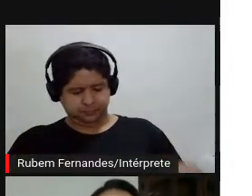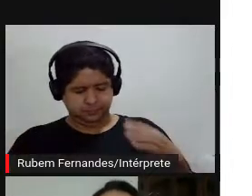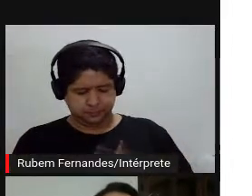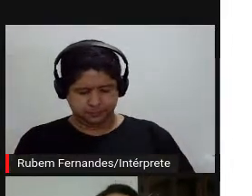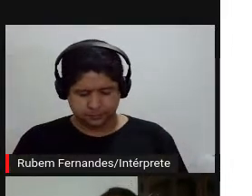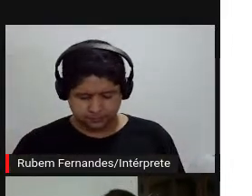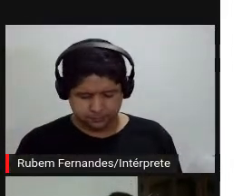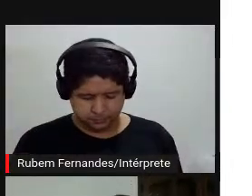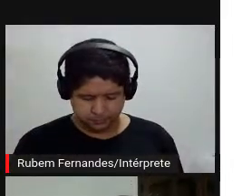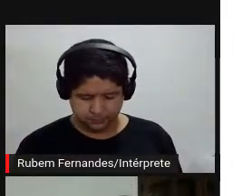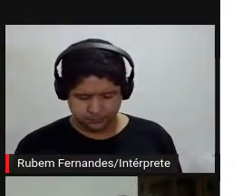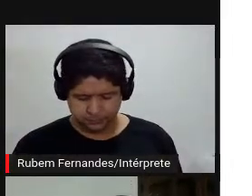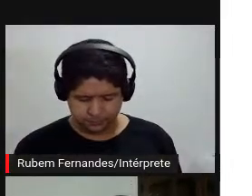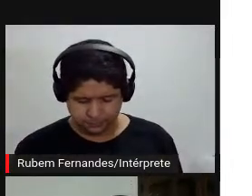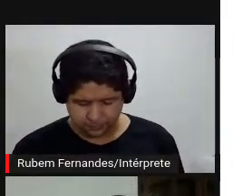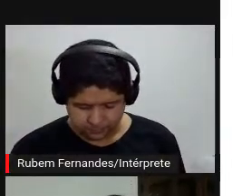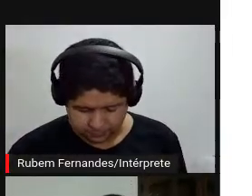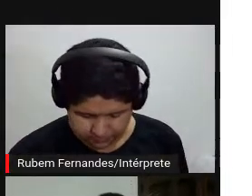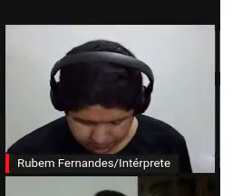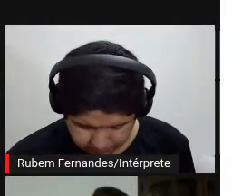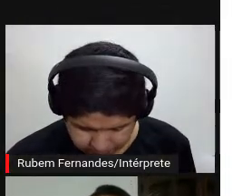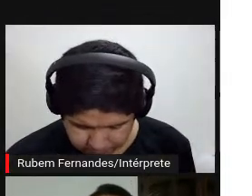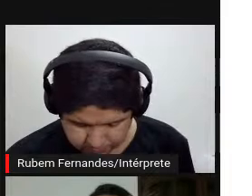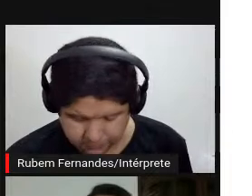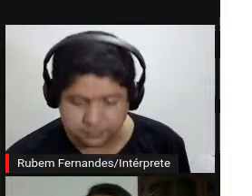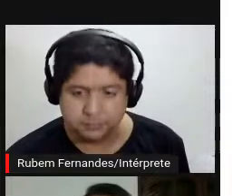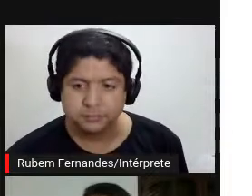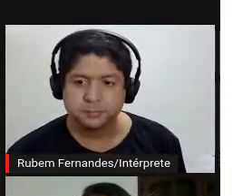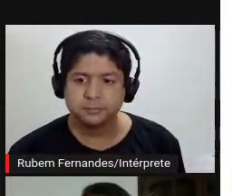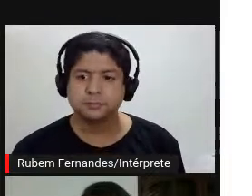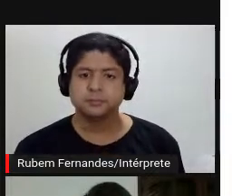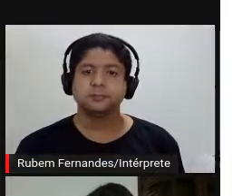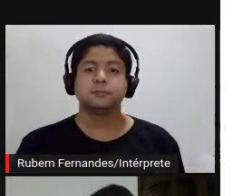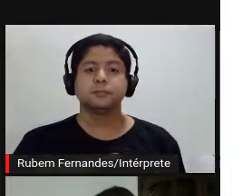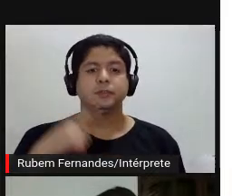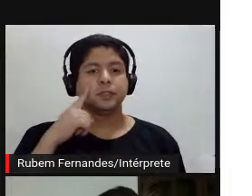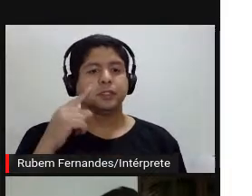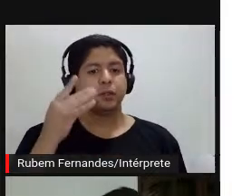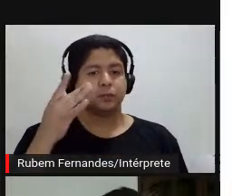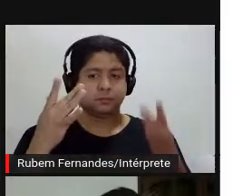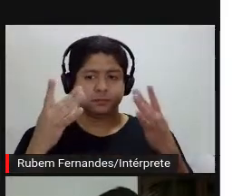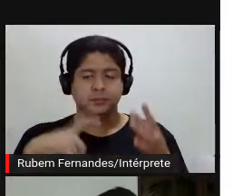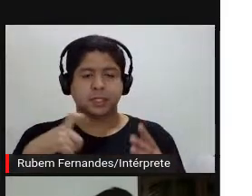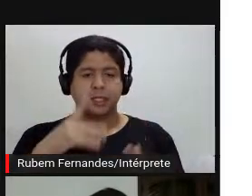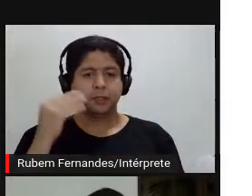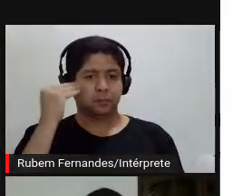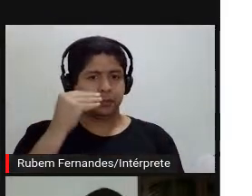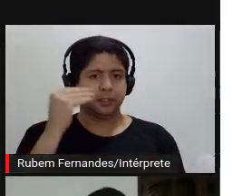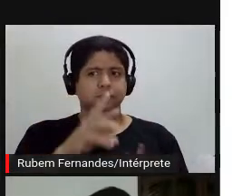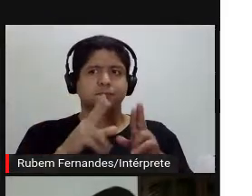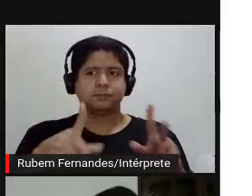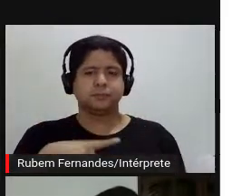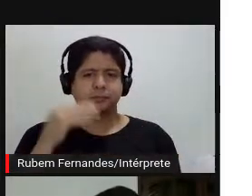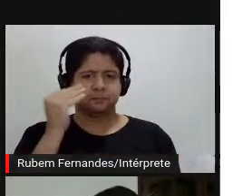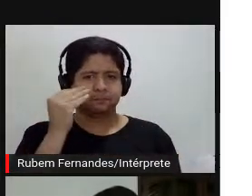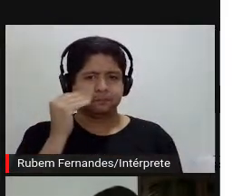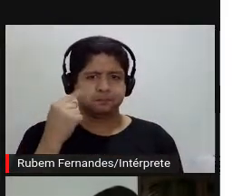Então, quando eu comecei a me interessar por esse campo da curadoria de experiências, deixa eu só olhar aqui o tempo,